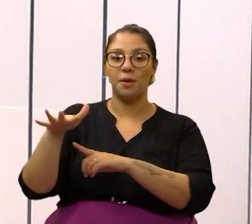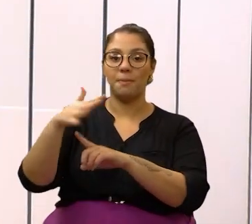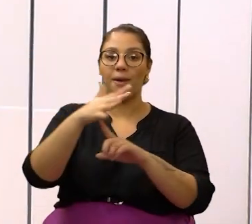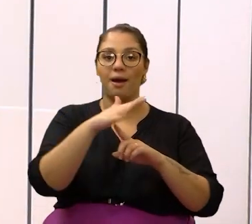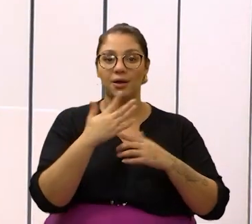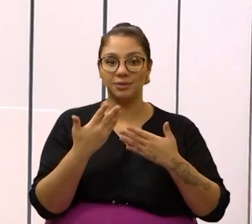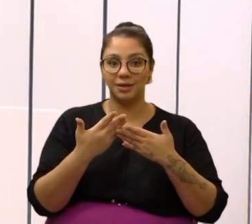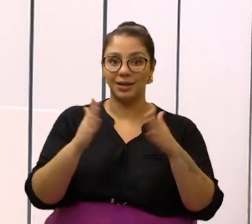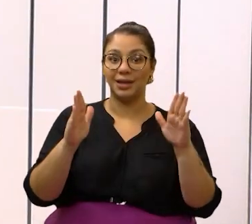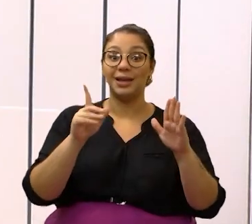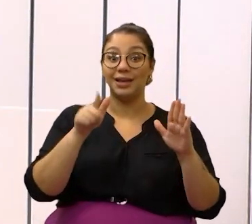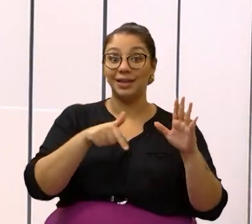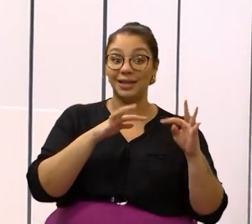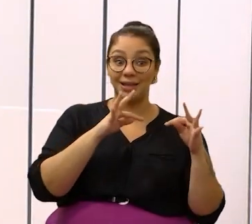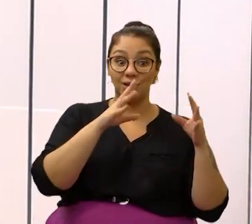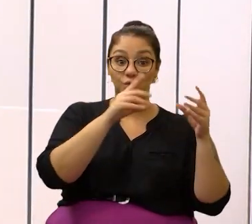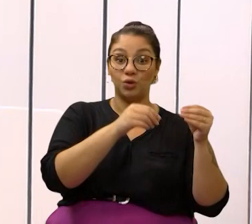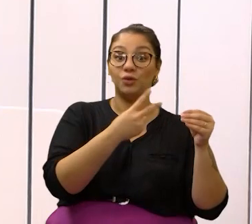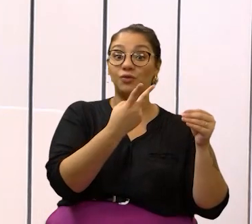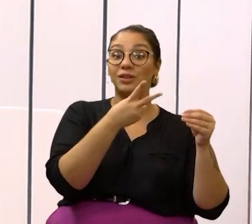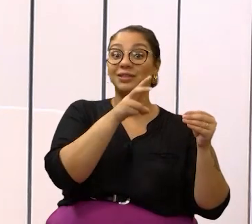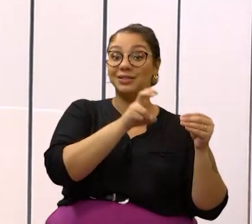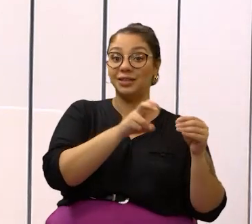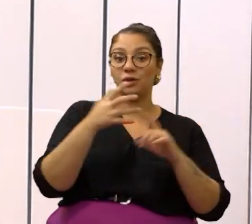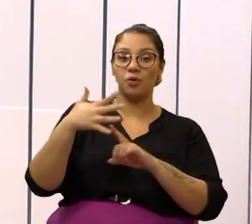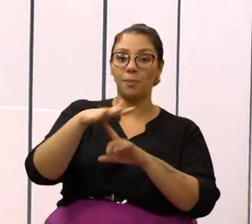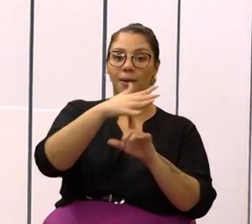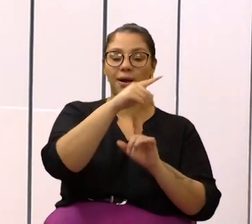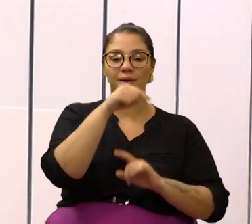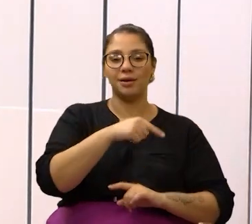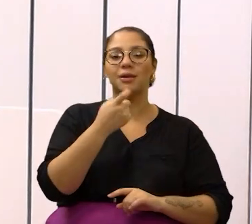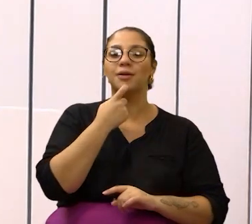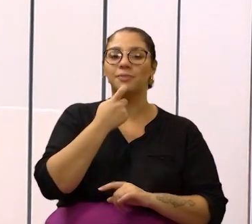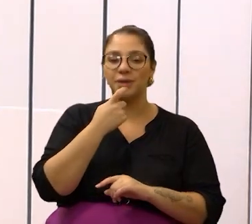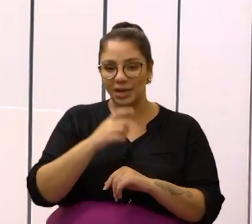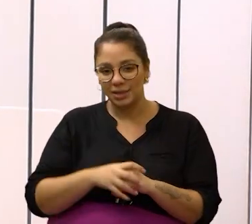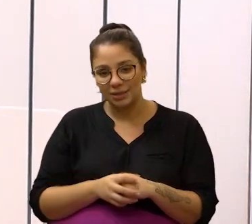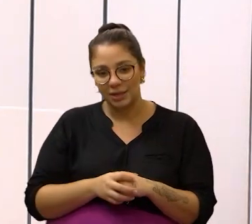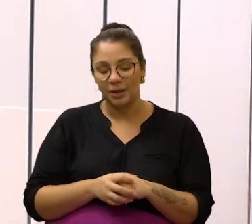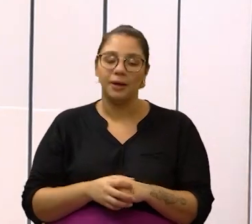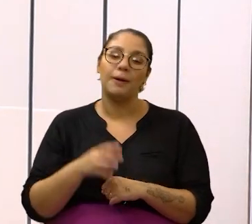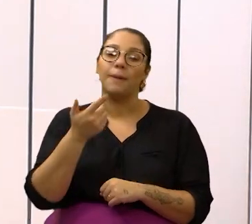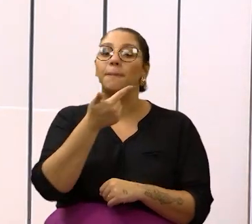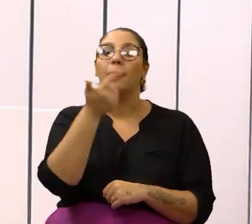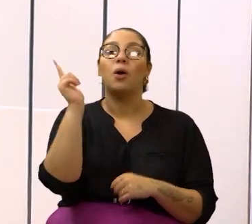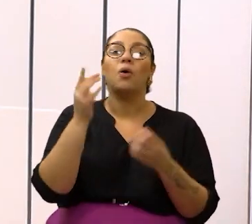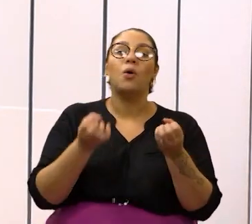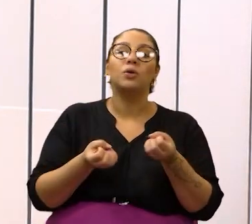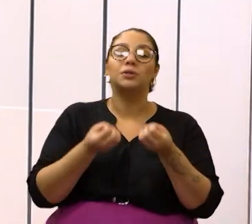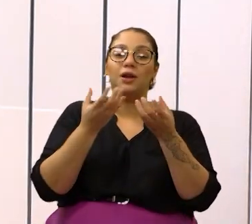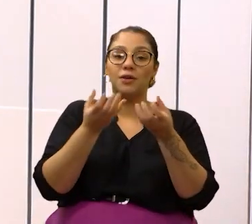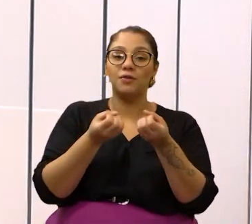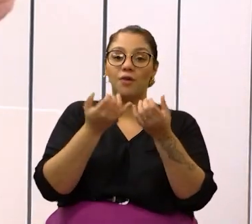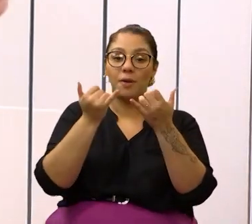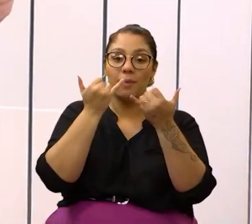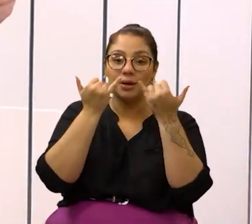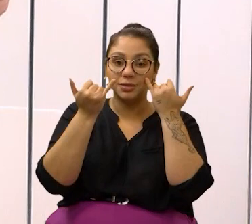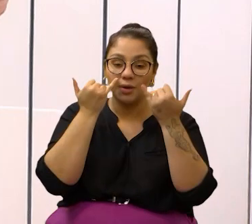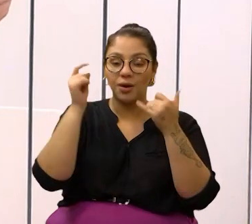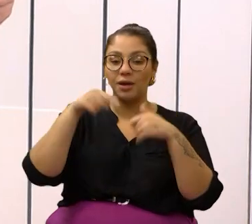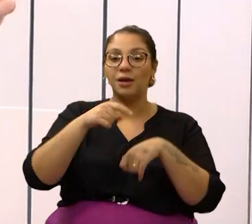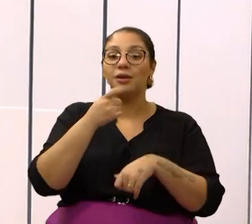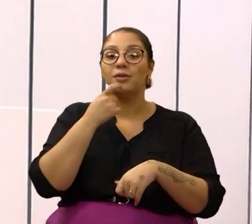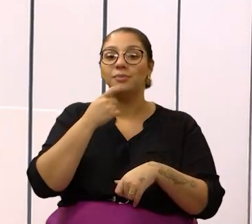de um total de 25 aqui na cidade de Campinas. Outra informação aqui da cidade de Campinas, a